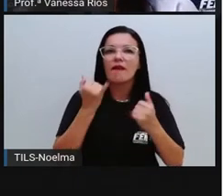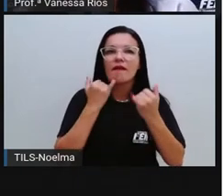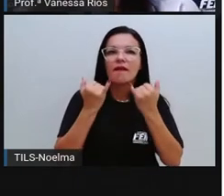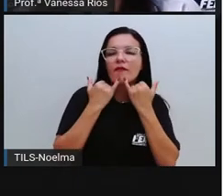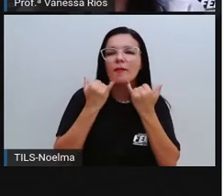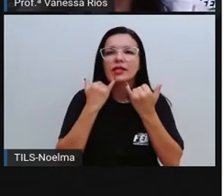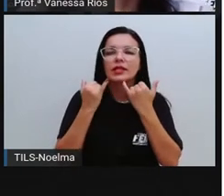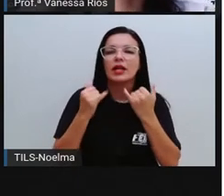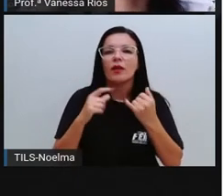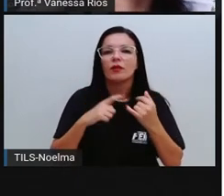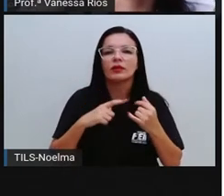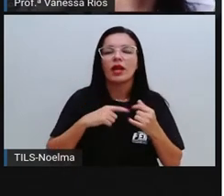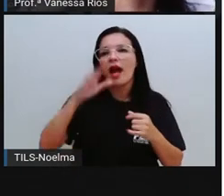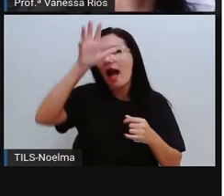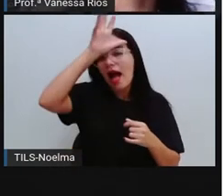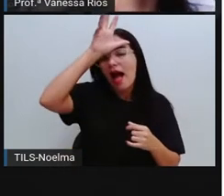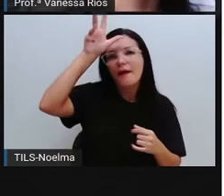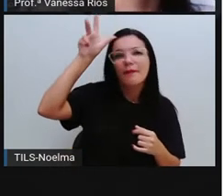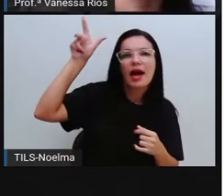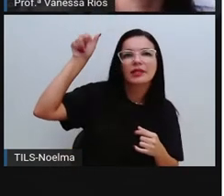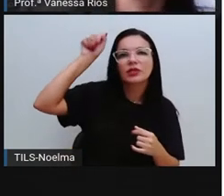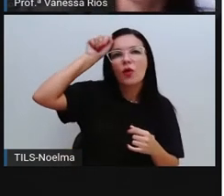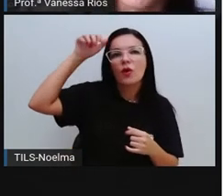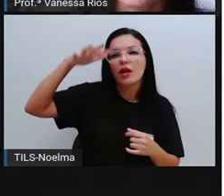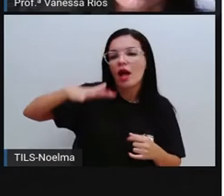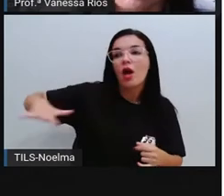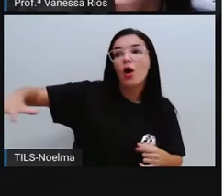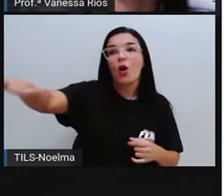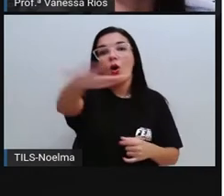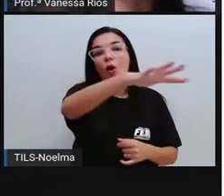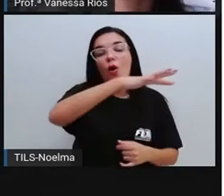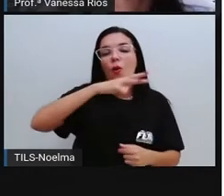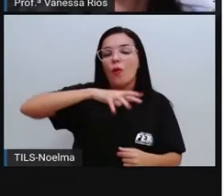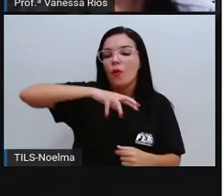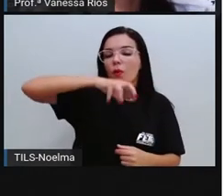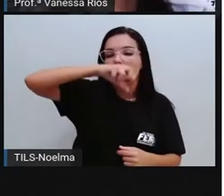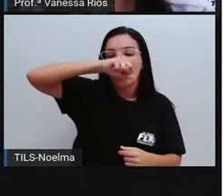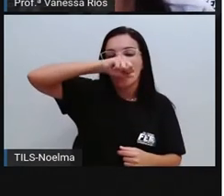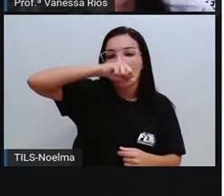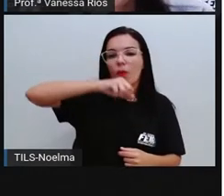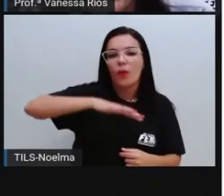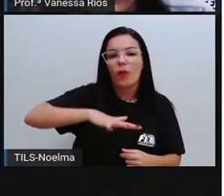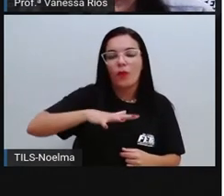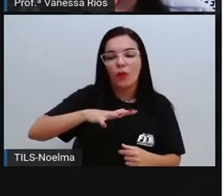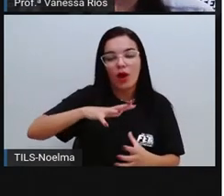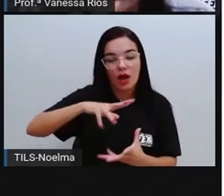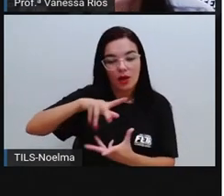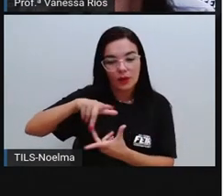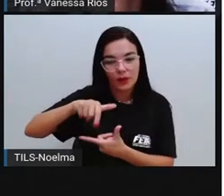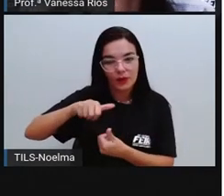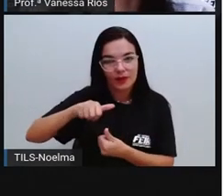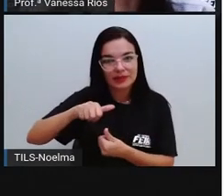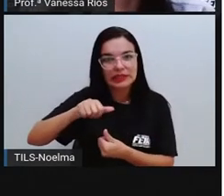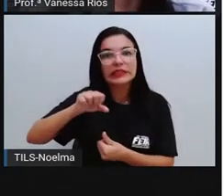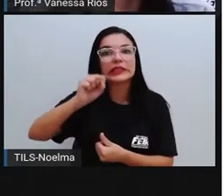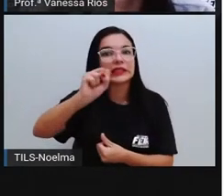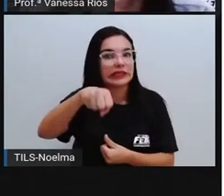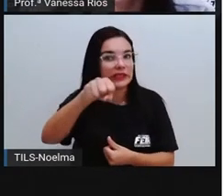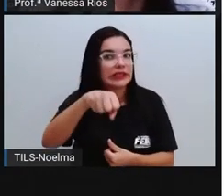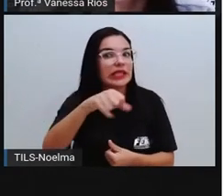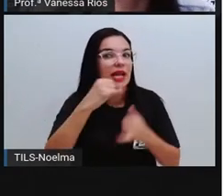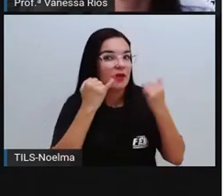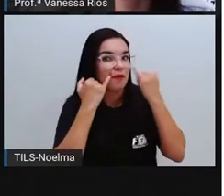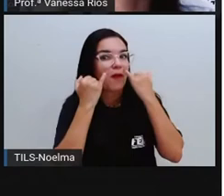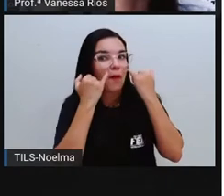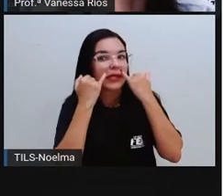é o pulmão do mundo, as árvores ajudam na respiração. Isso aí não são informações falsas não, viu? Elas ajudam